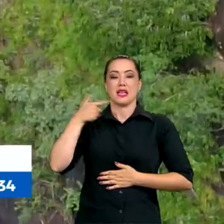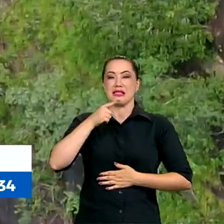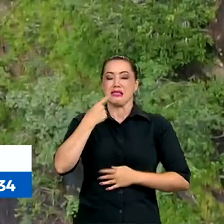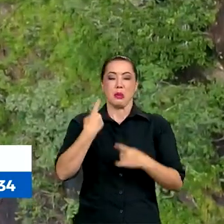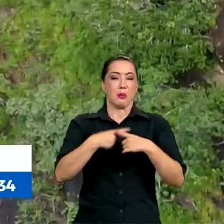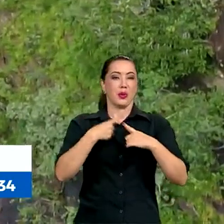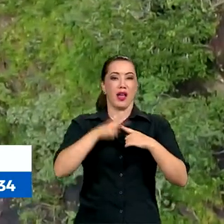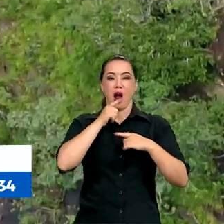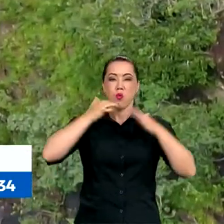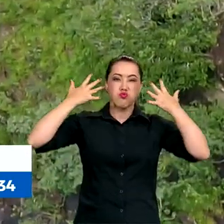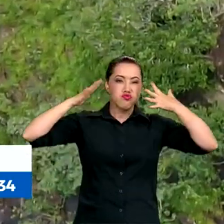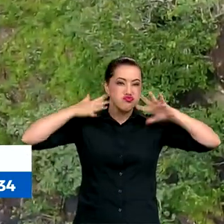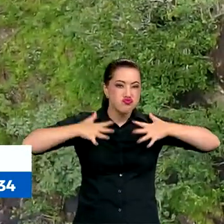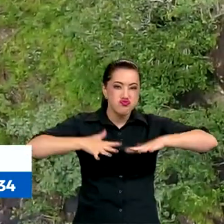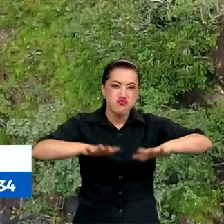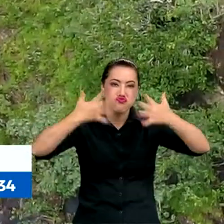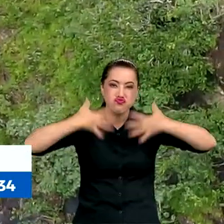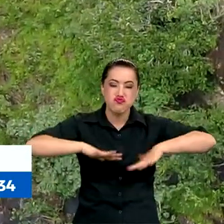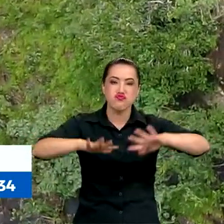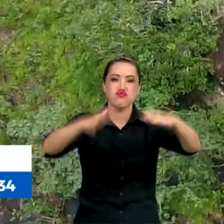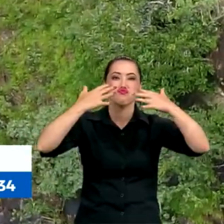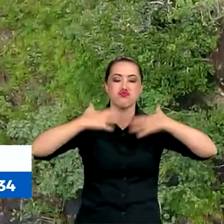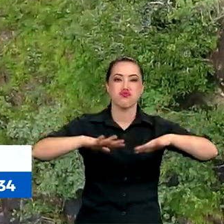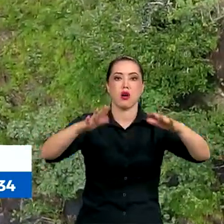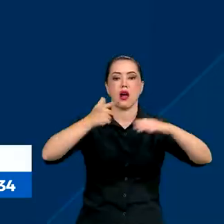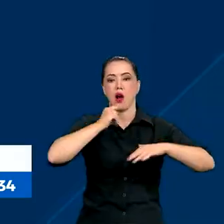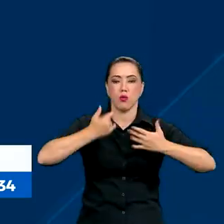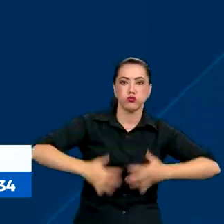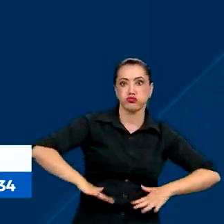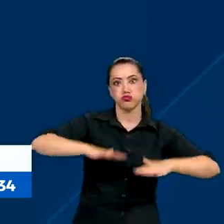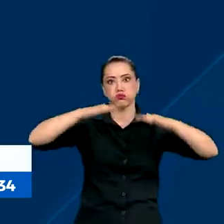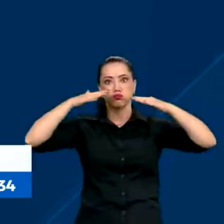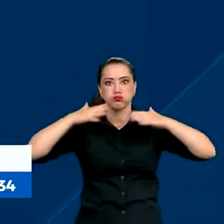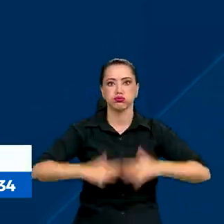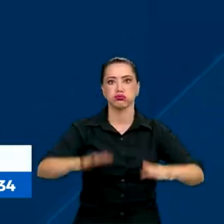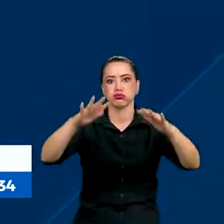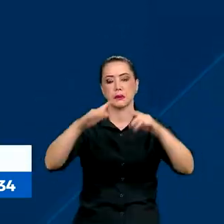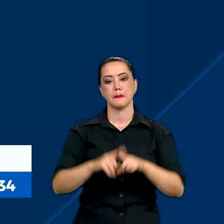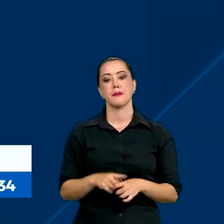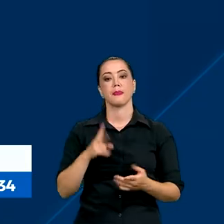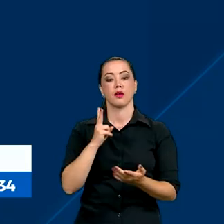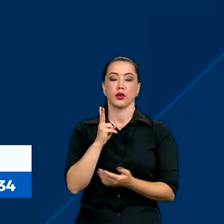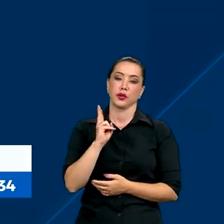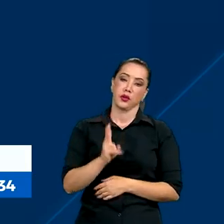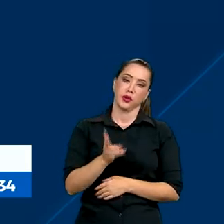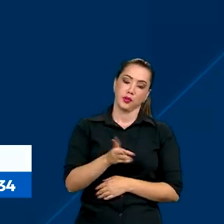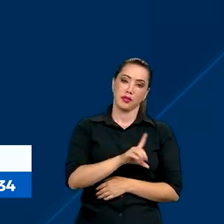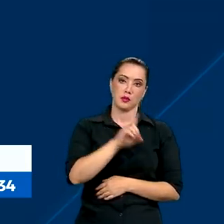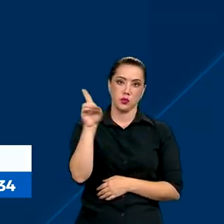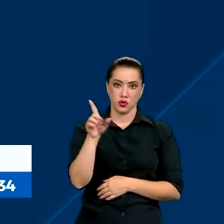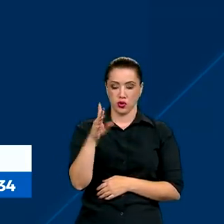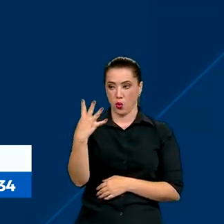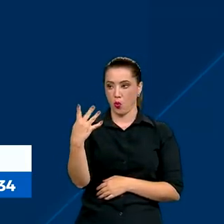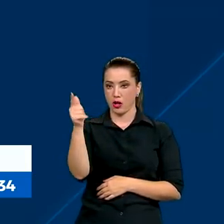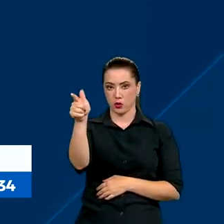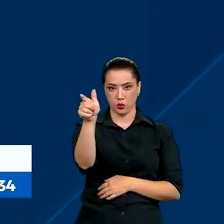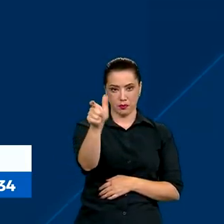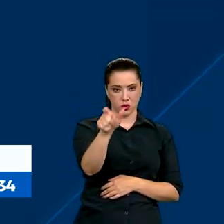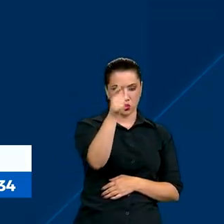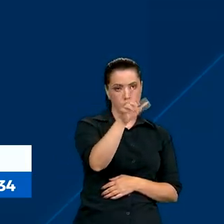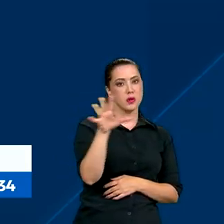por uma cabeça d'água, quando o fluxo do rio sobe repentinamente. No mesmo dia, essas outras quatro pessoas foram resgatadas em